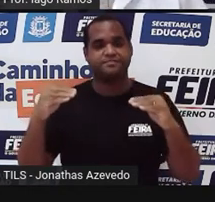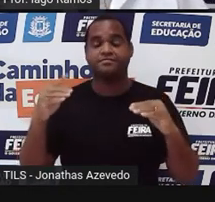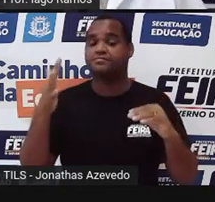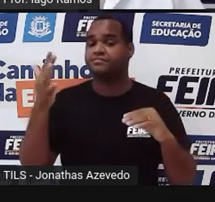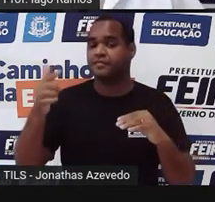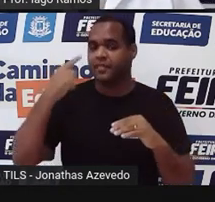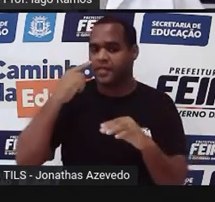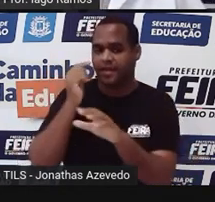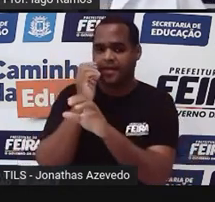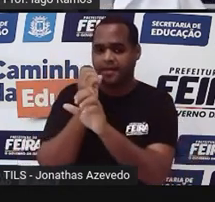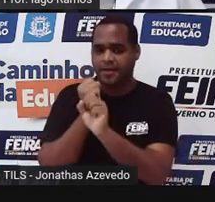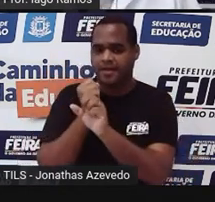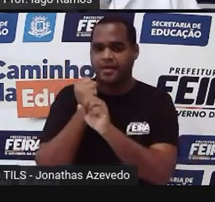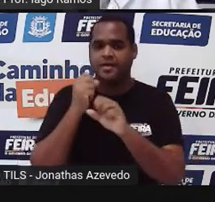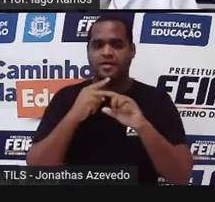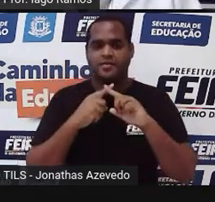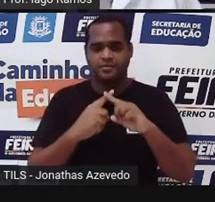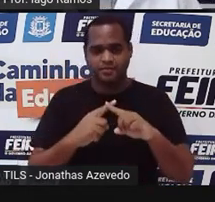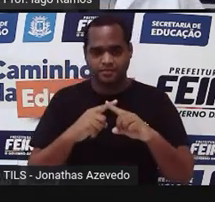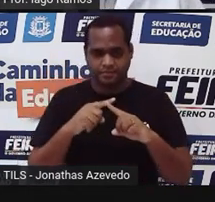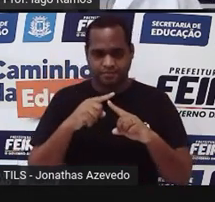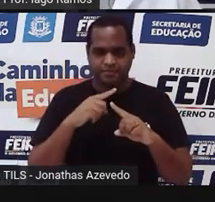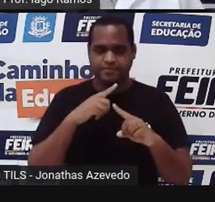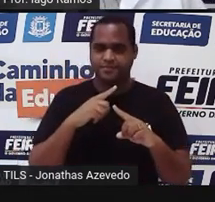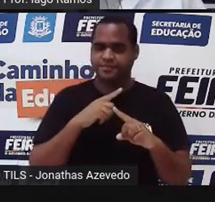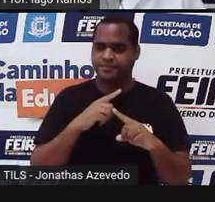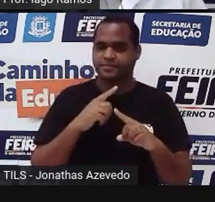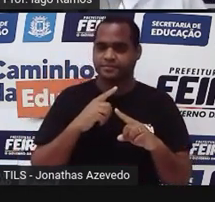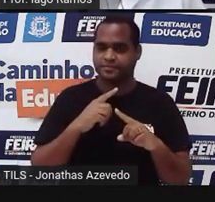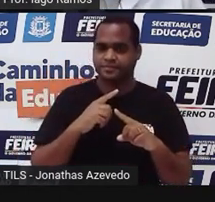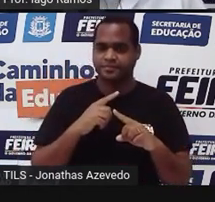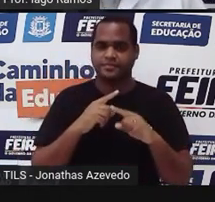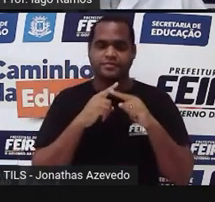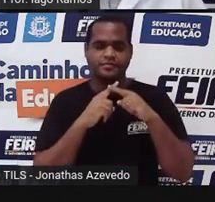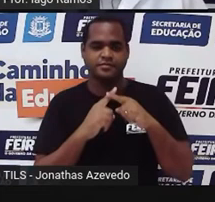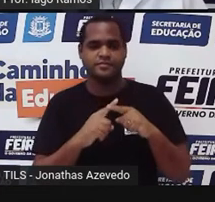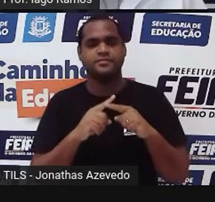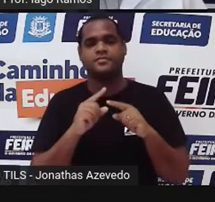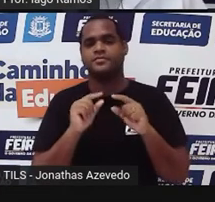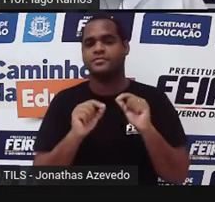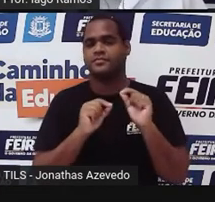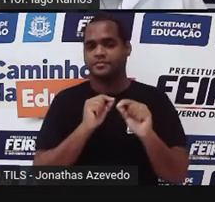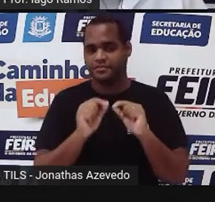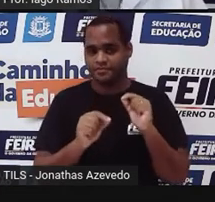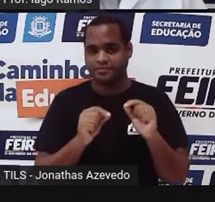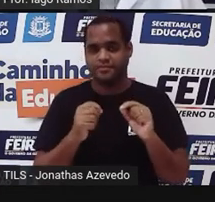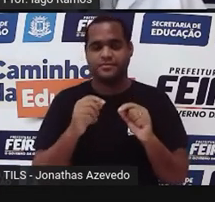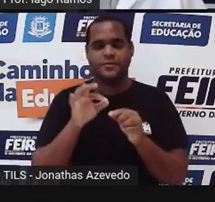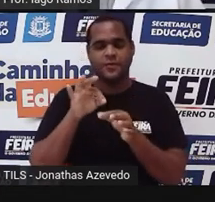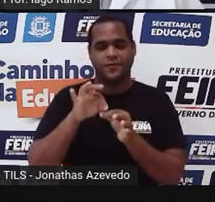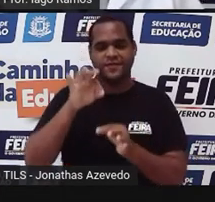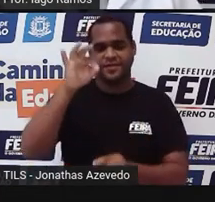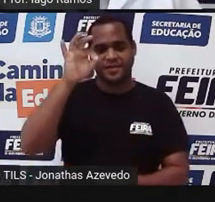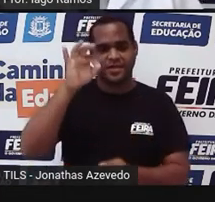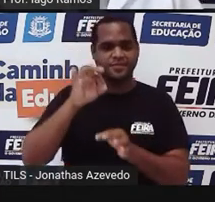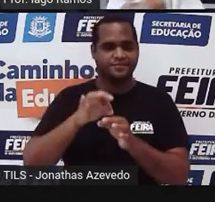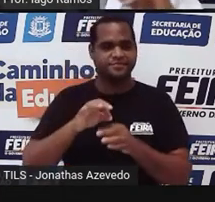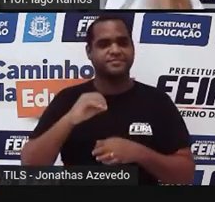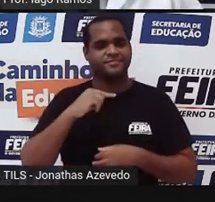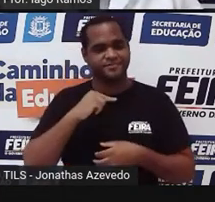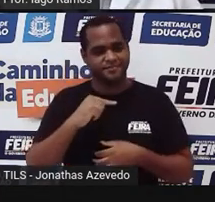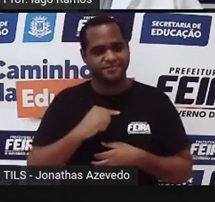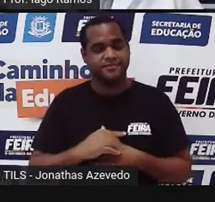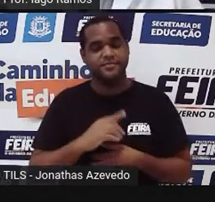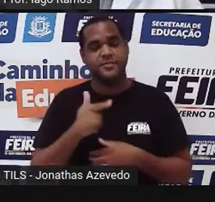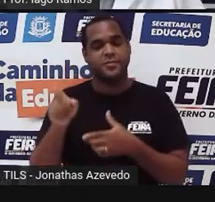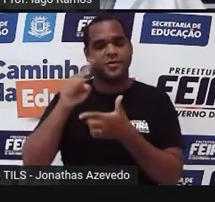Multiplicado pela diagonal menor, que eu usei o D minúsculo, geralmente, é a que está em pé, na vertical. Depois disso,